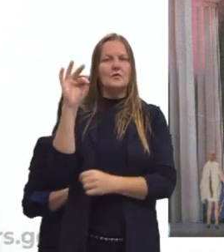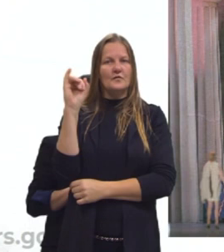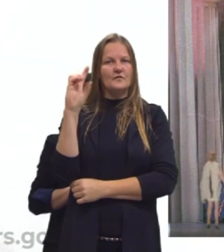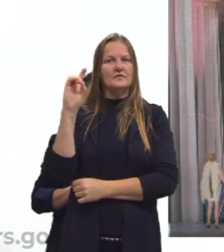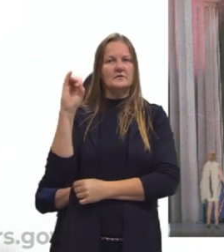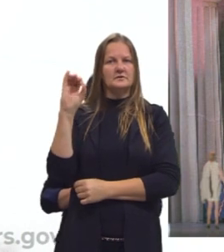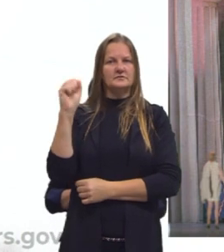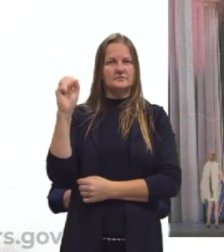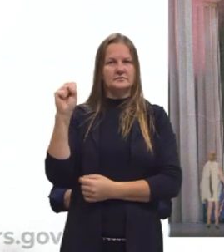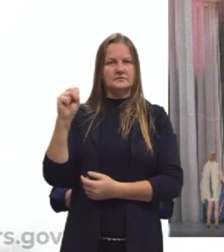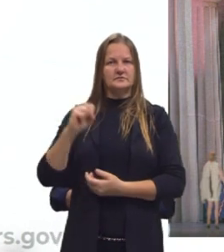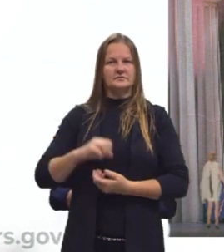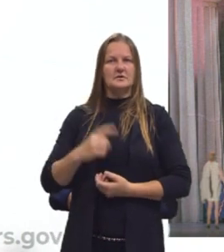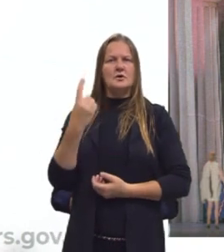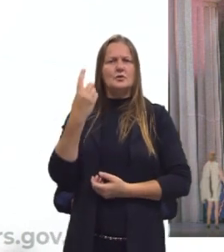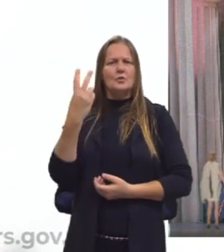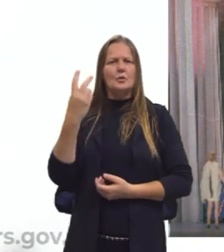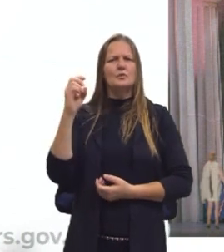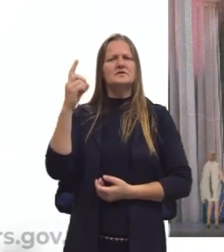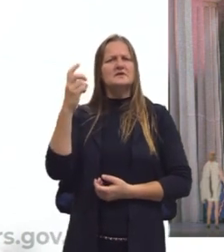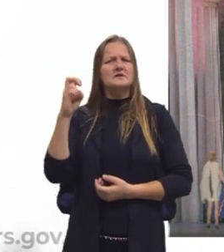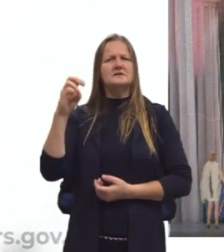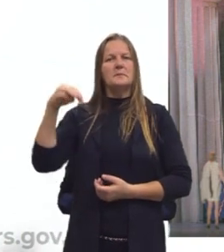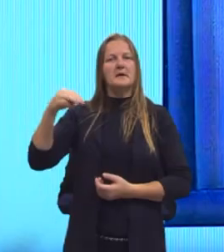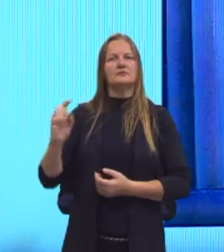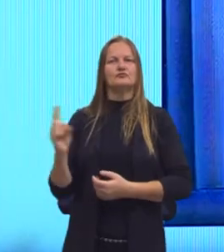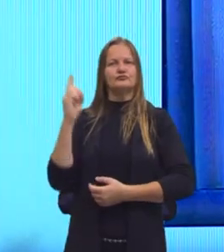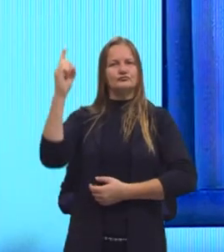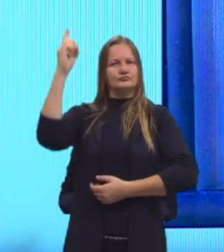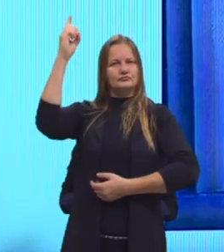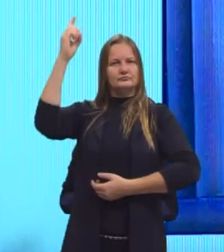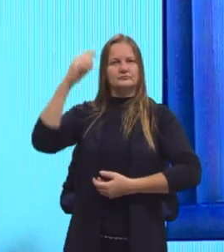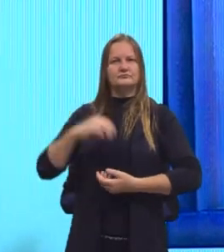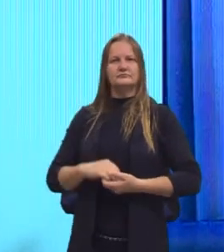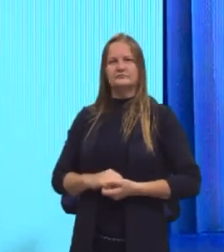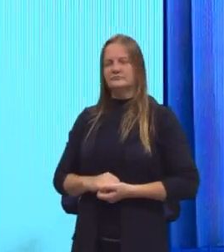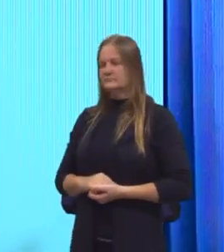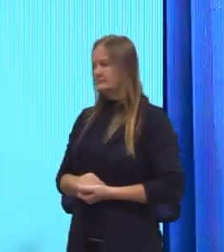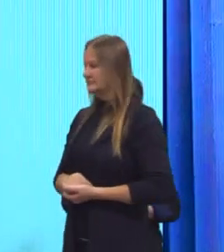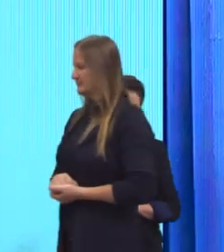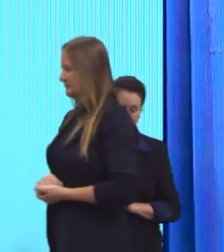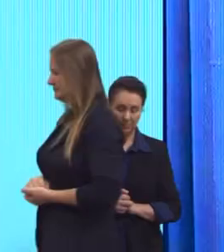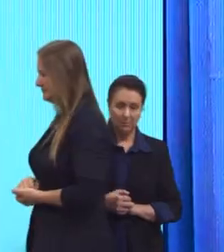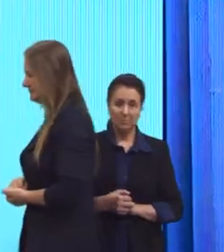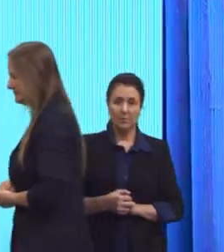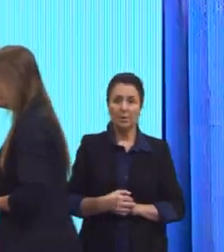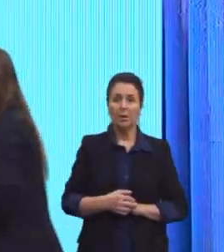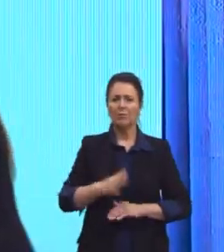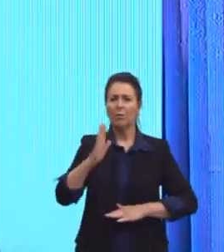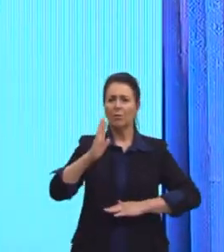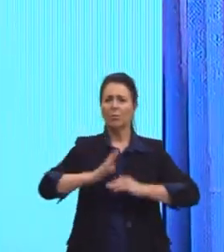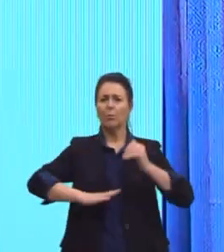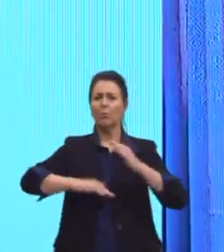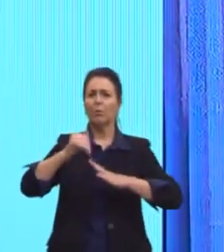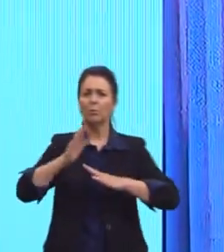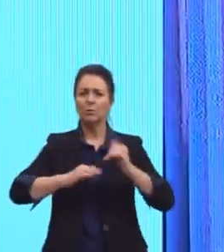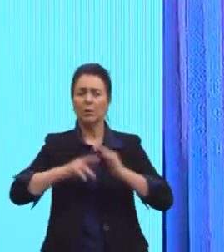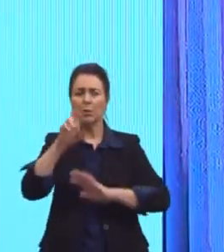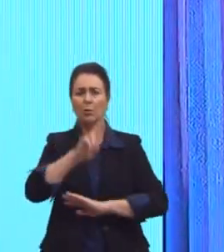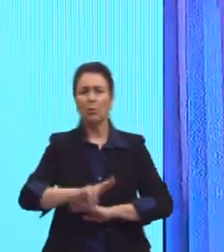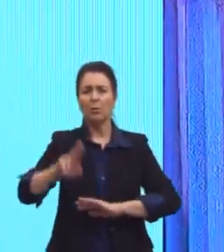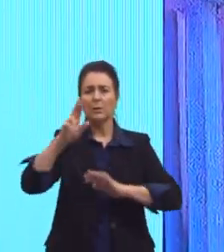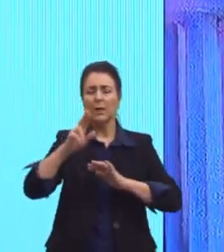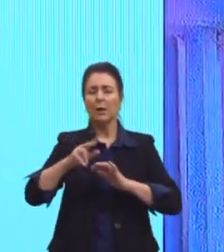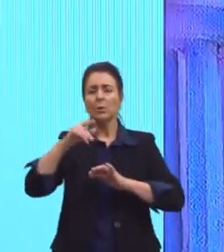ela tinha entre 12 a 15 metros de altura. Ela foi construída também toda em marfim e ébano, e seus